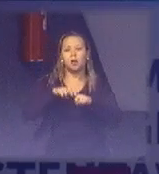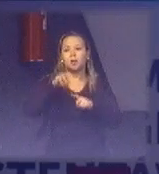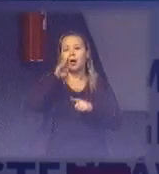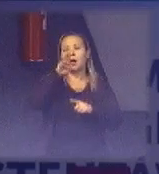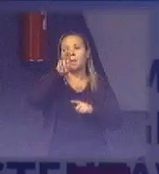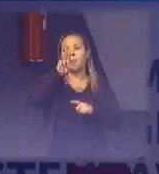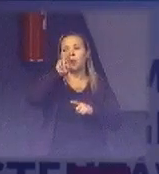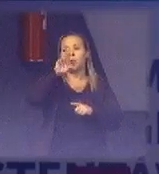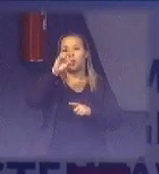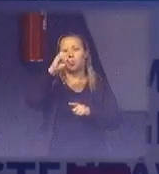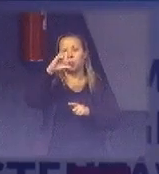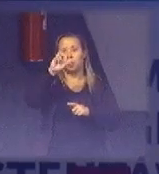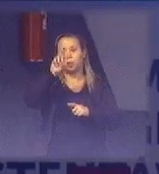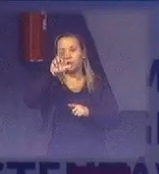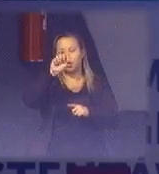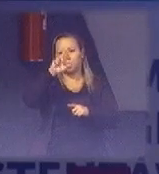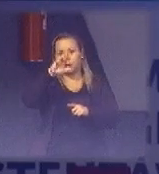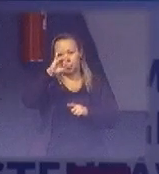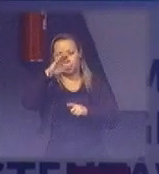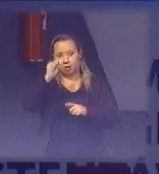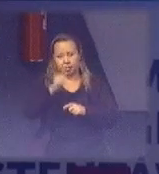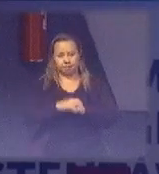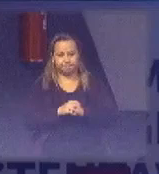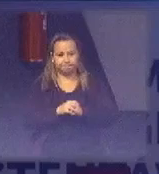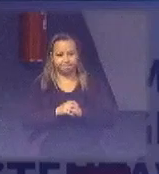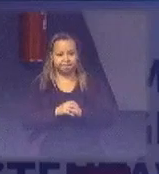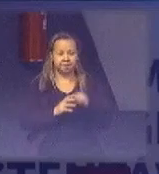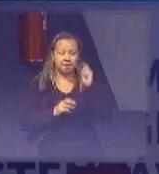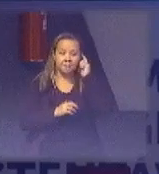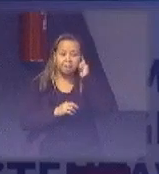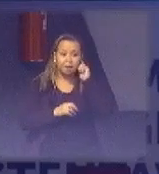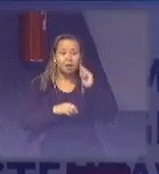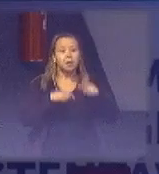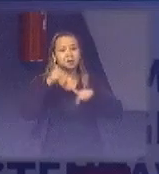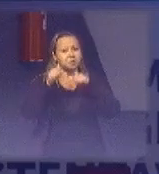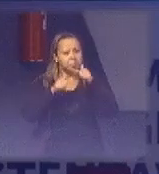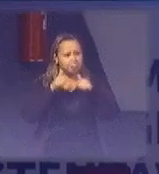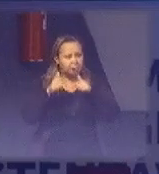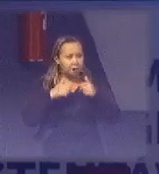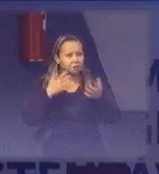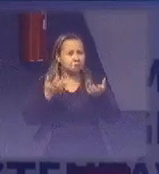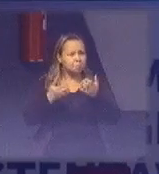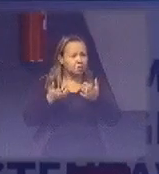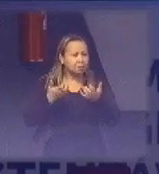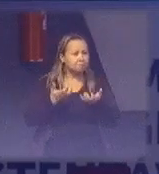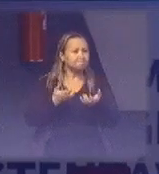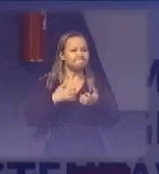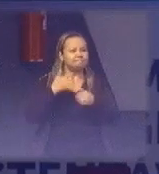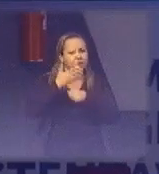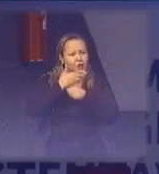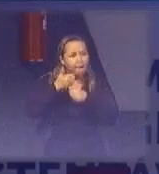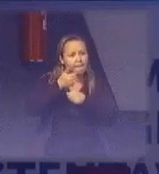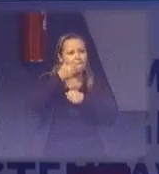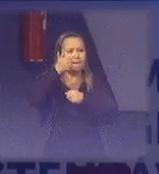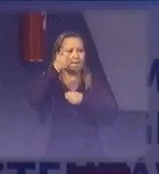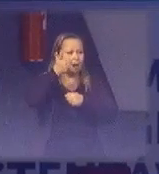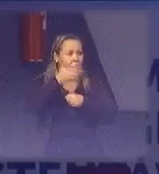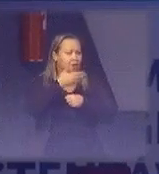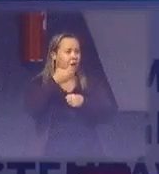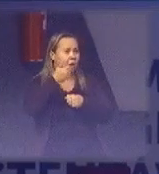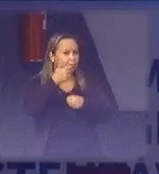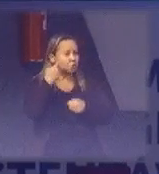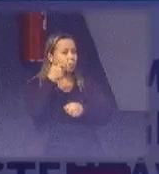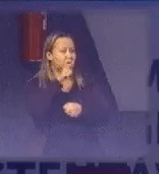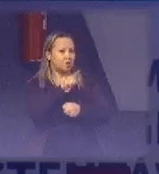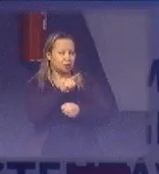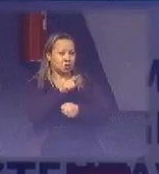Então, nós trabalhamos no sentido de viabilizar, vamos registrar aqui a iniciativa